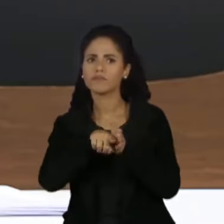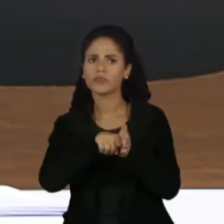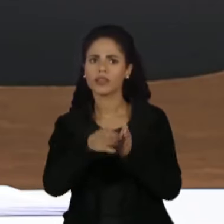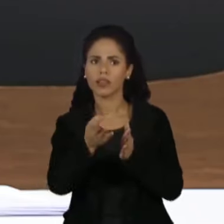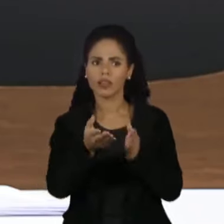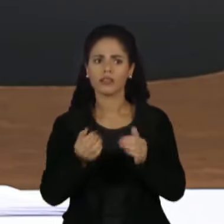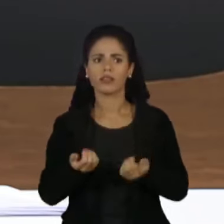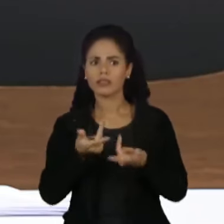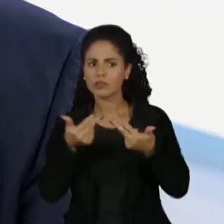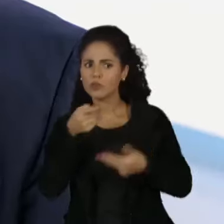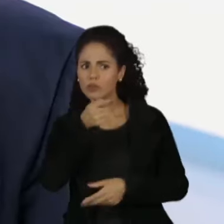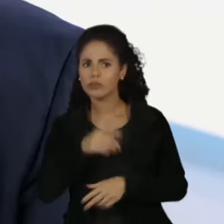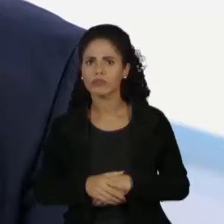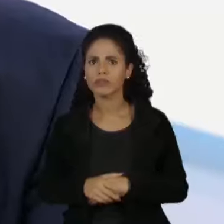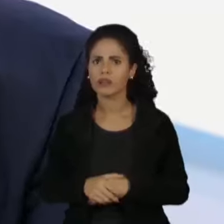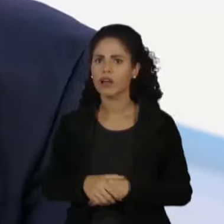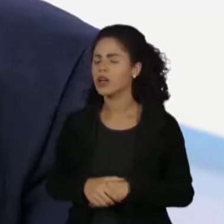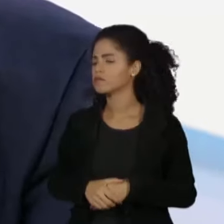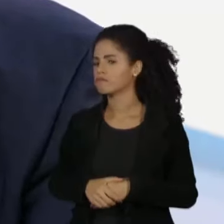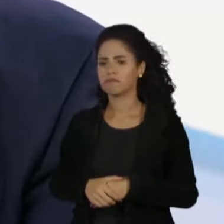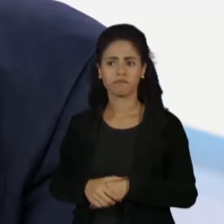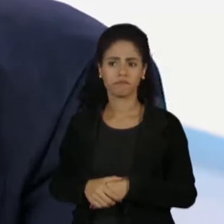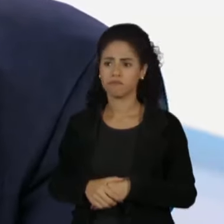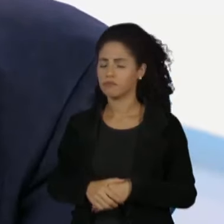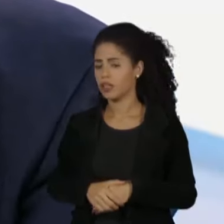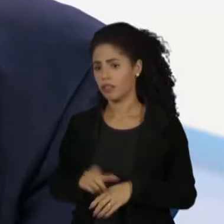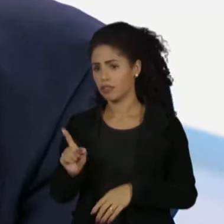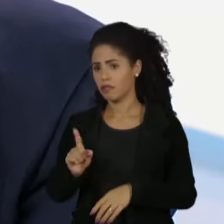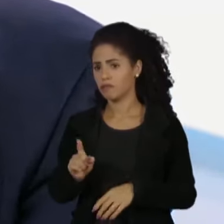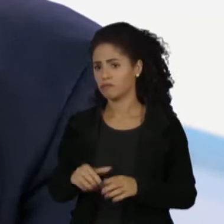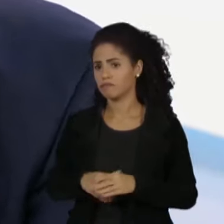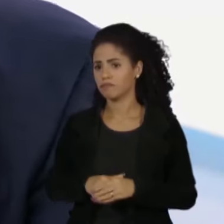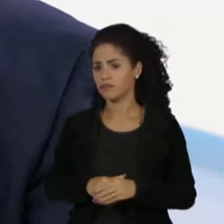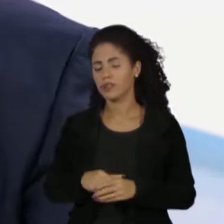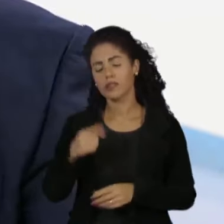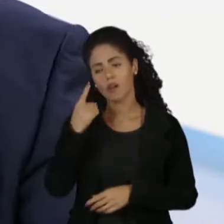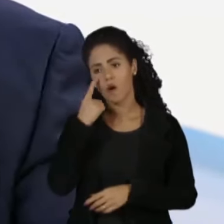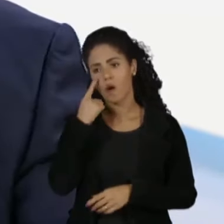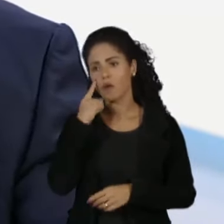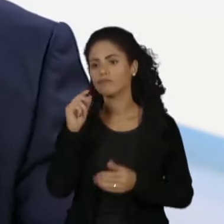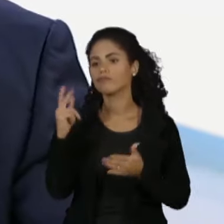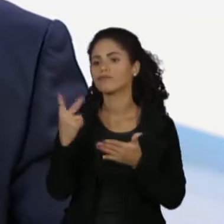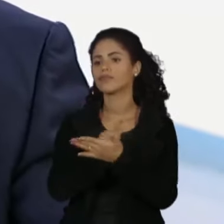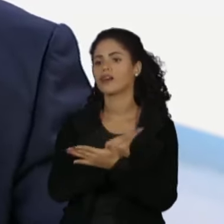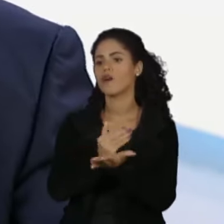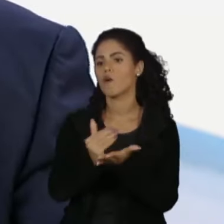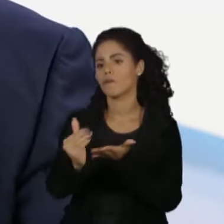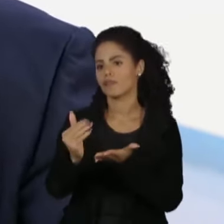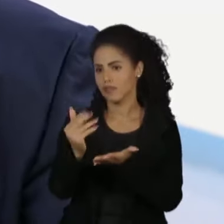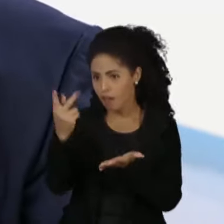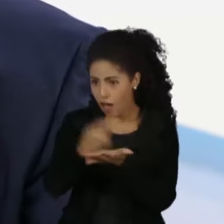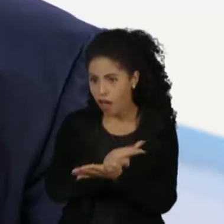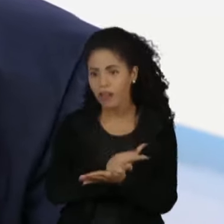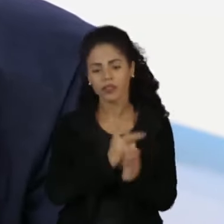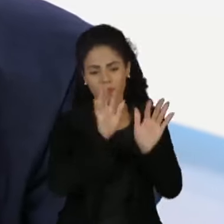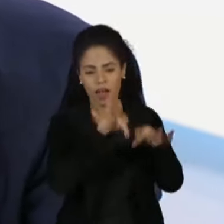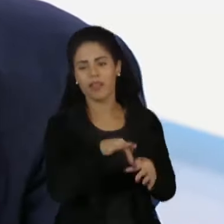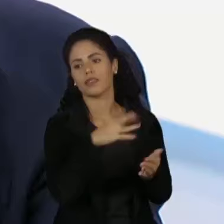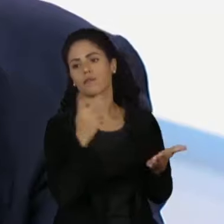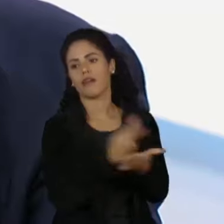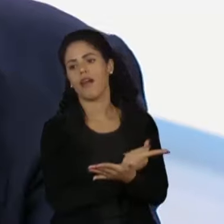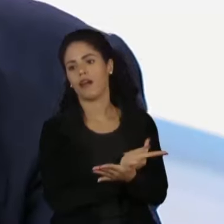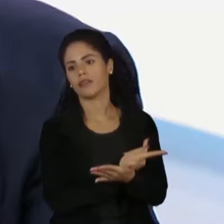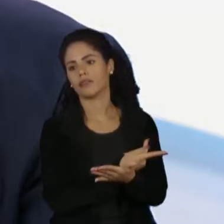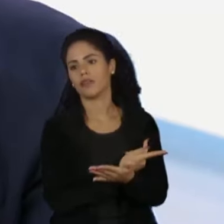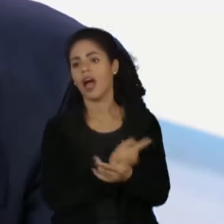justamente esses fatos? Não, de forma alguma. O que começa errado, vai terminar errado. E não é